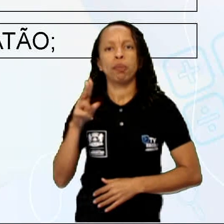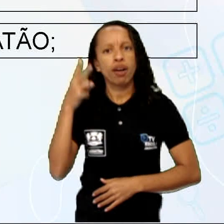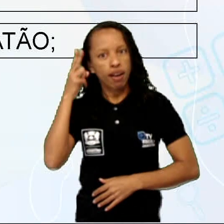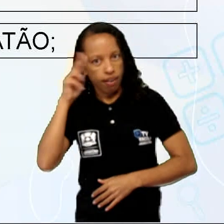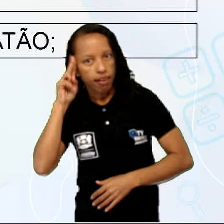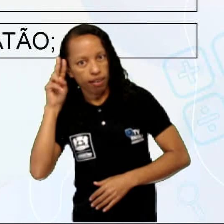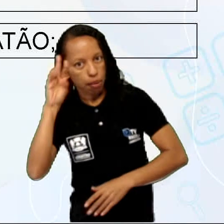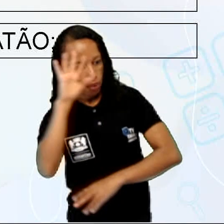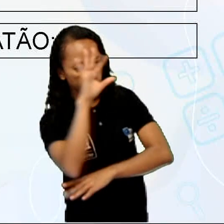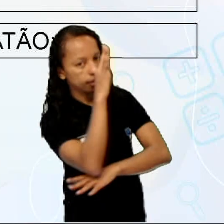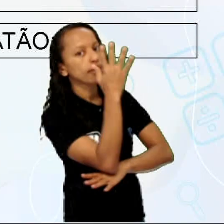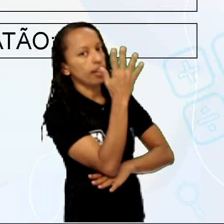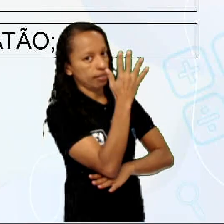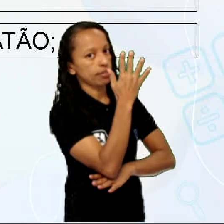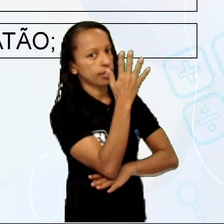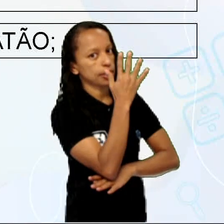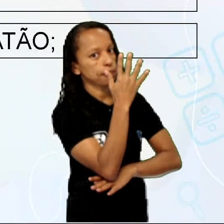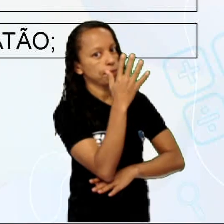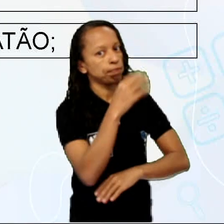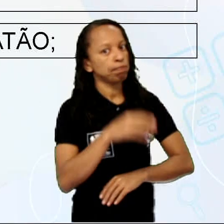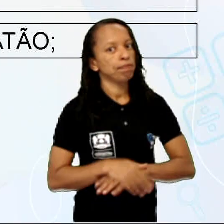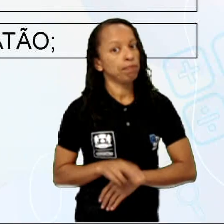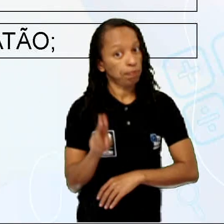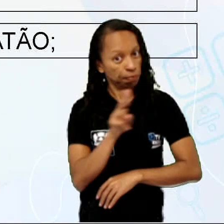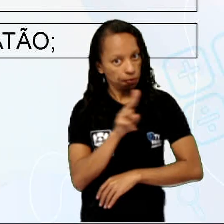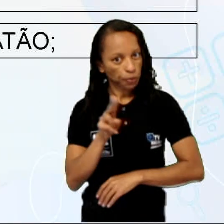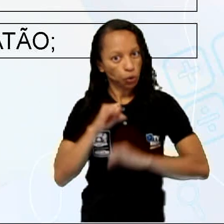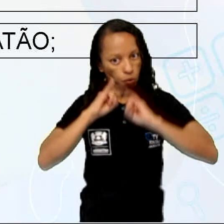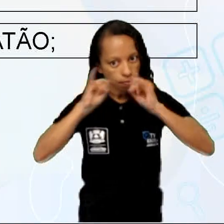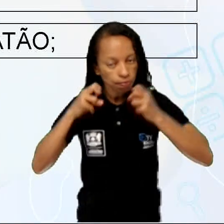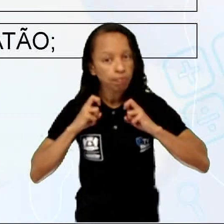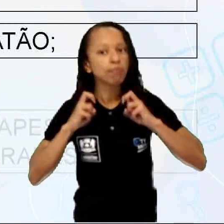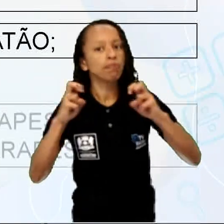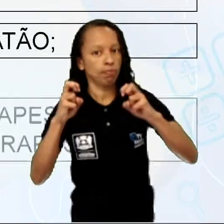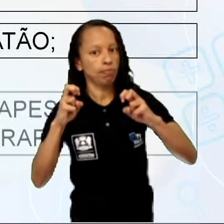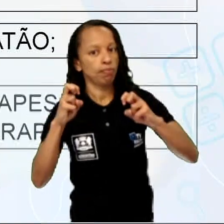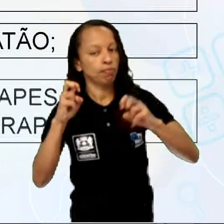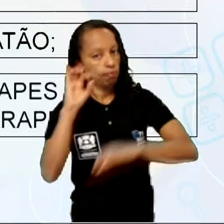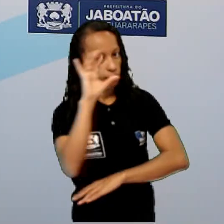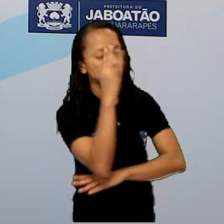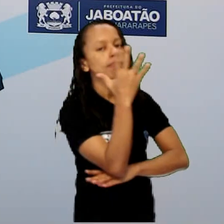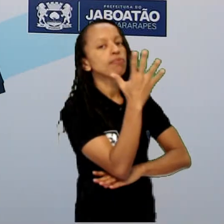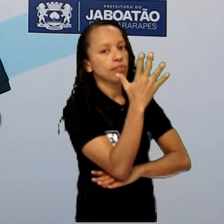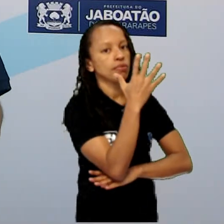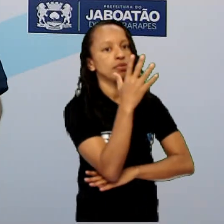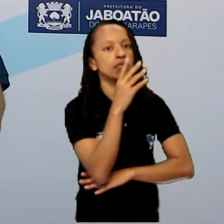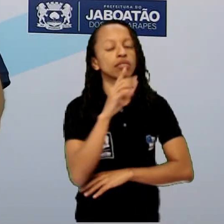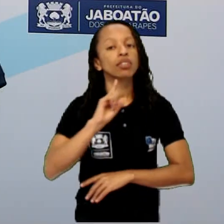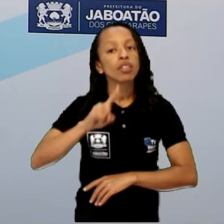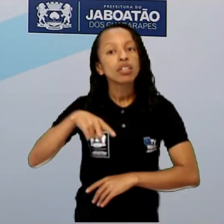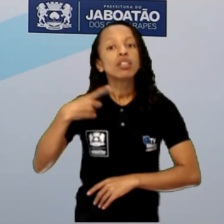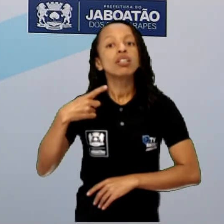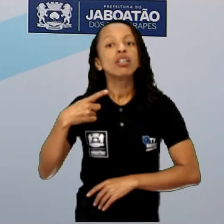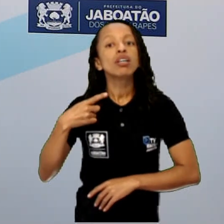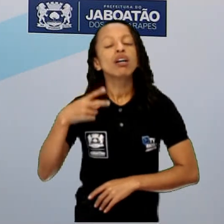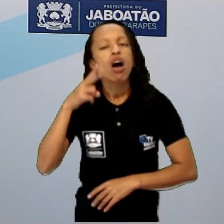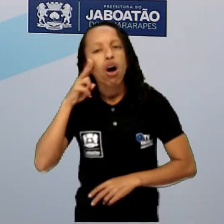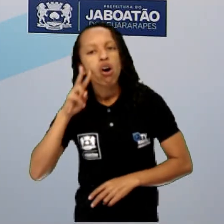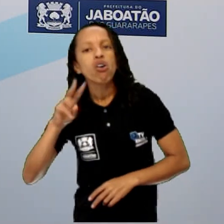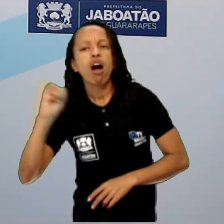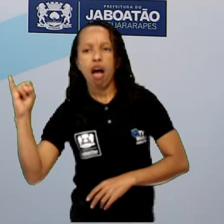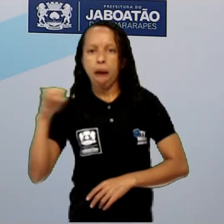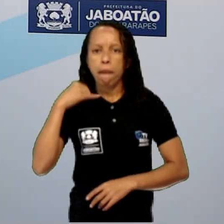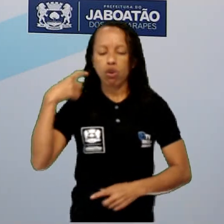Árvore Iapoatã, o nome Jaboatão. Então, depois disso, a gente viu a importância da